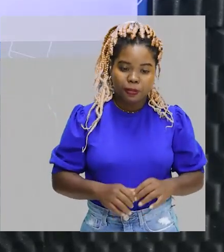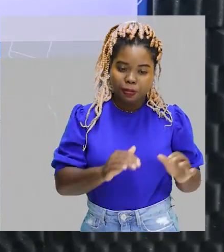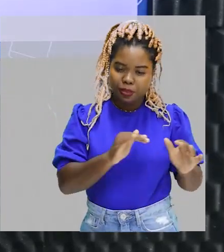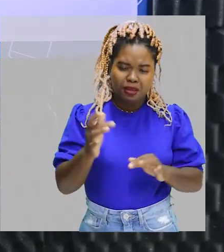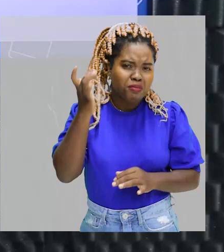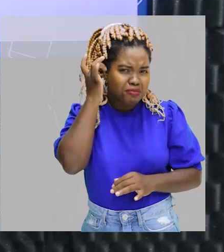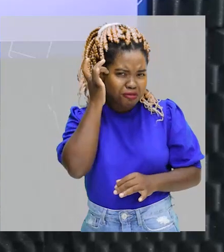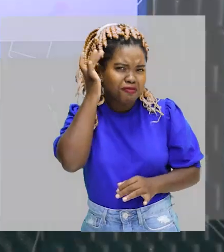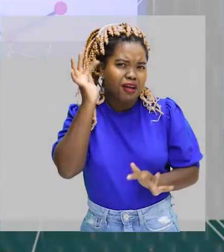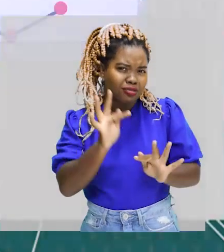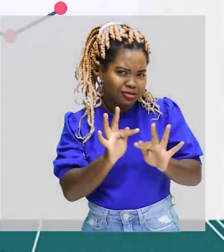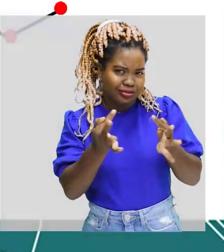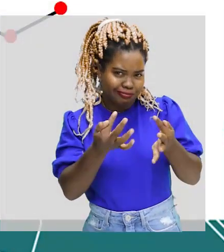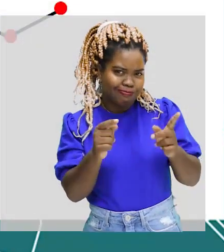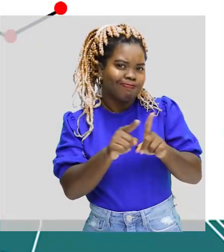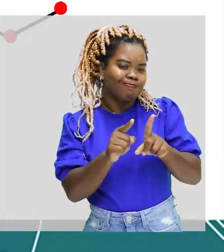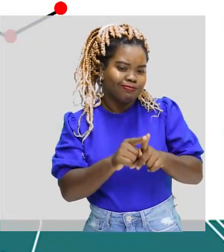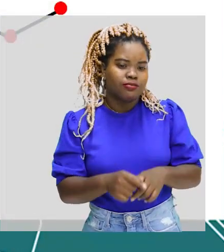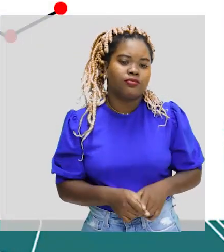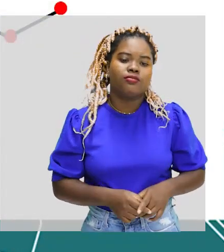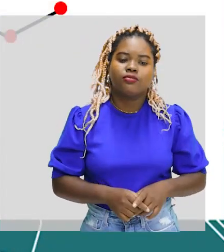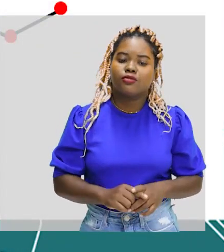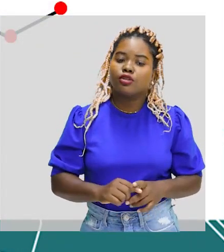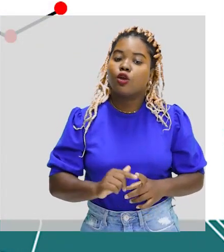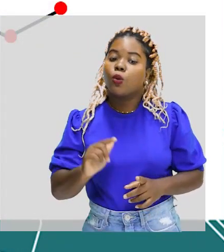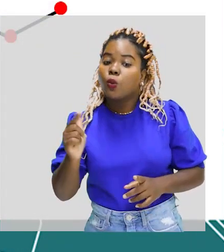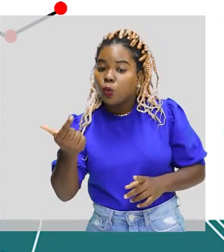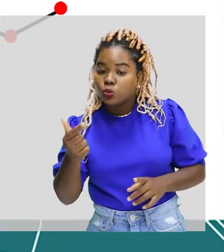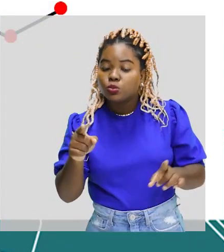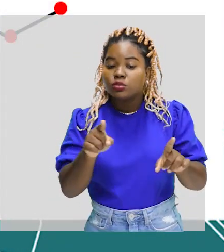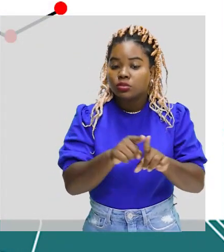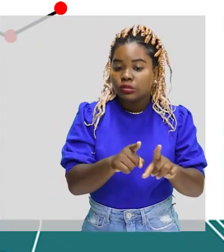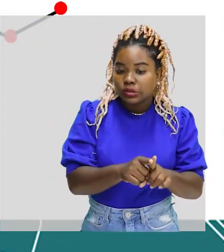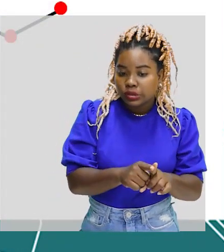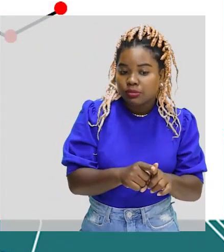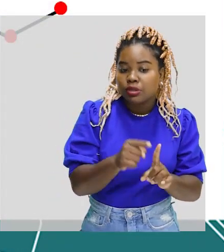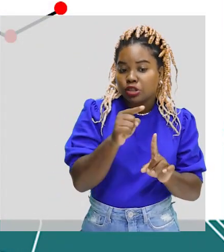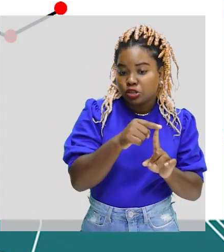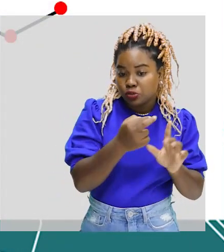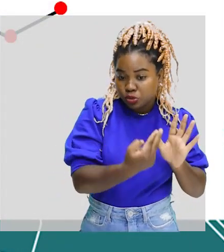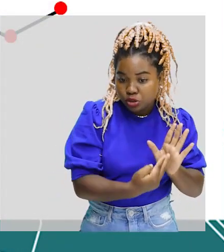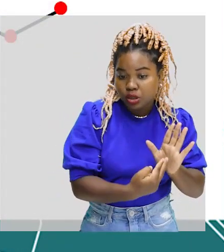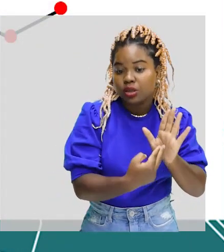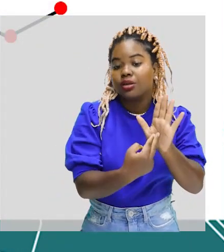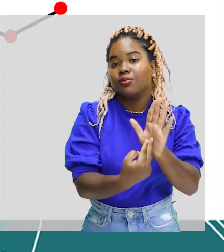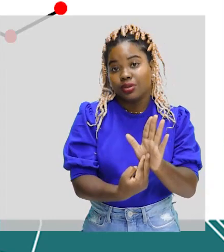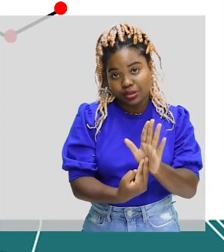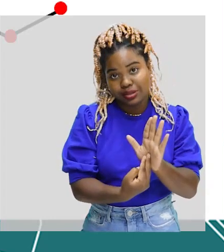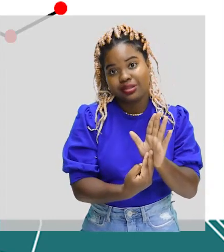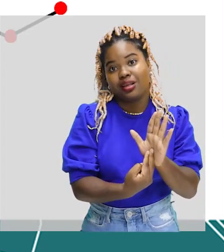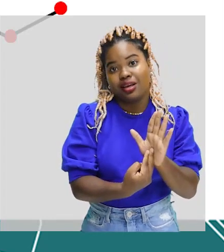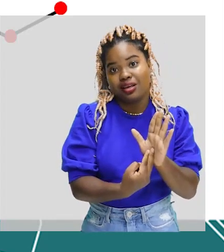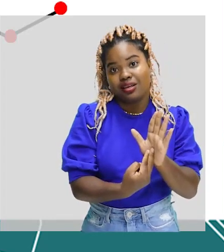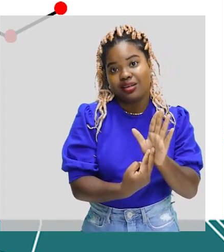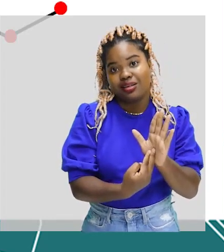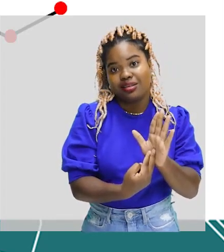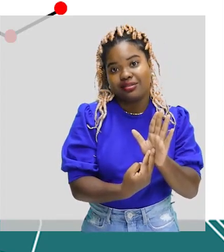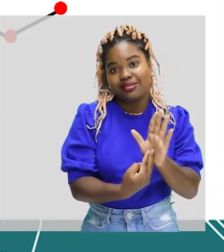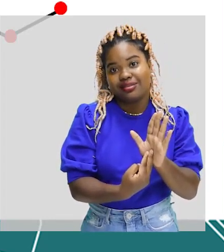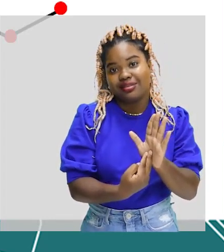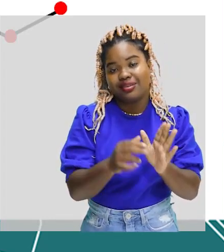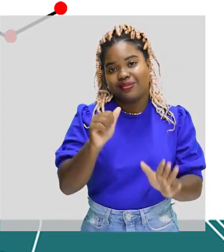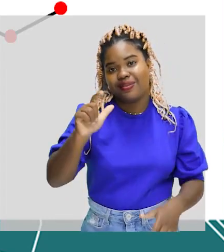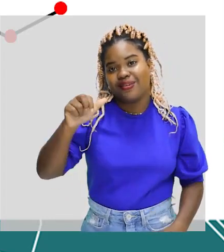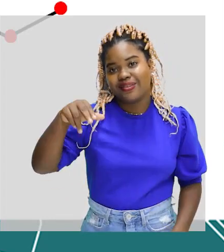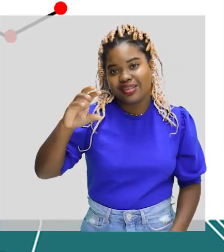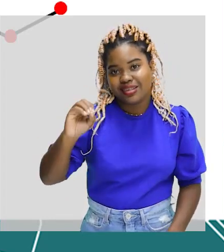Fácil, né? Nós temos também outras formas de representar o